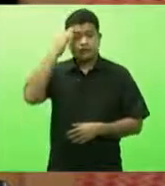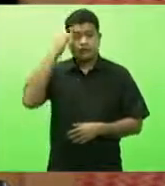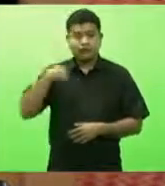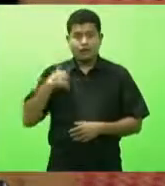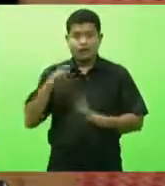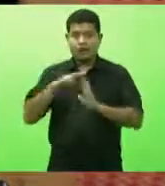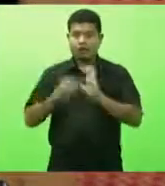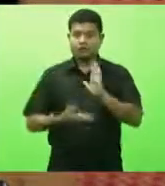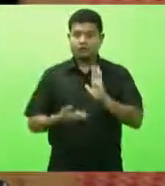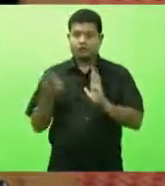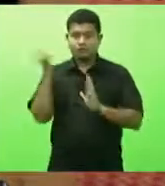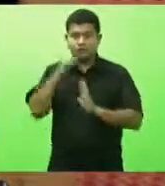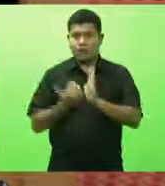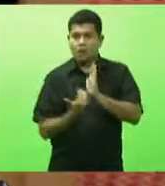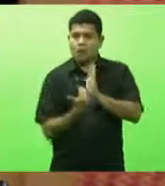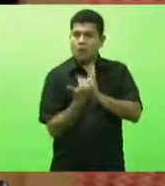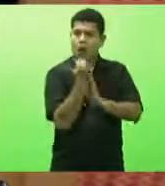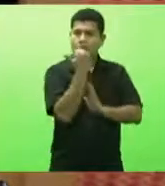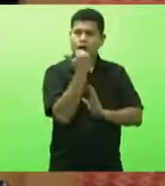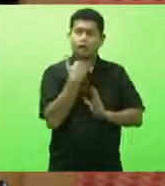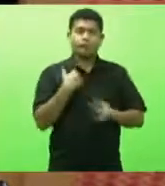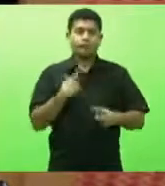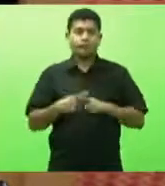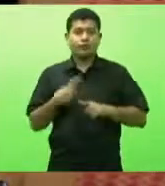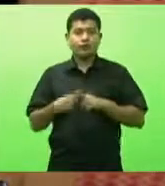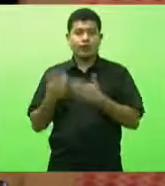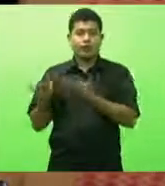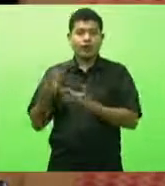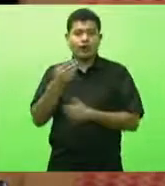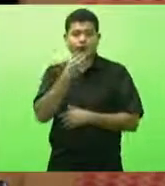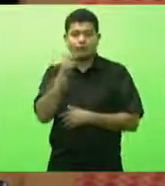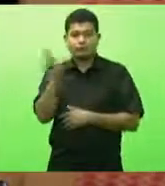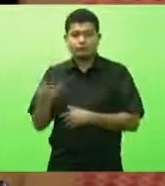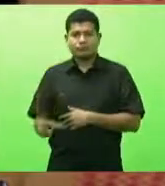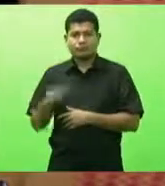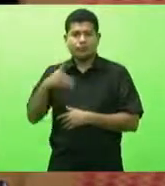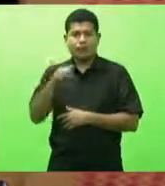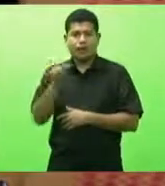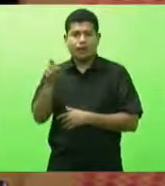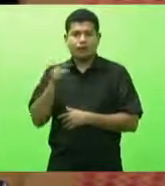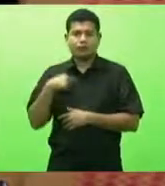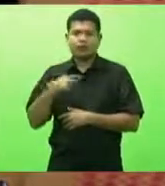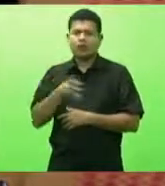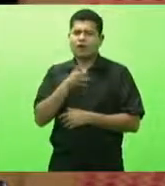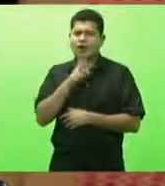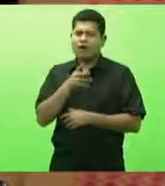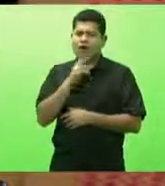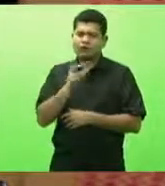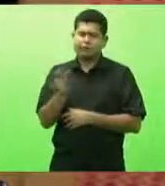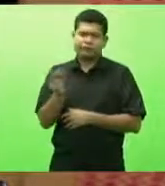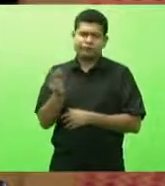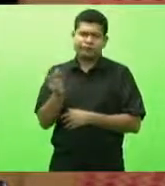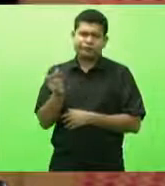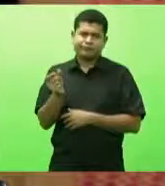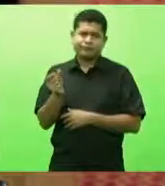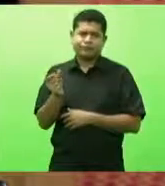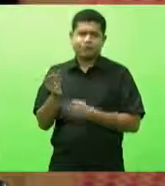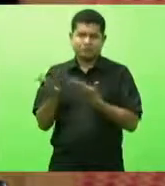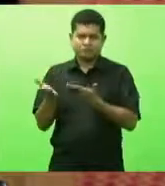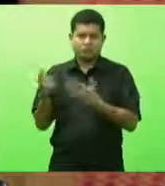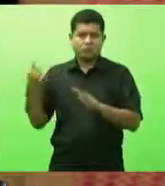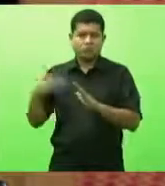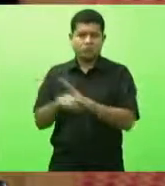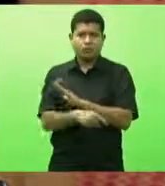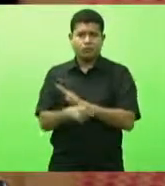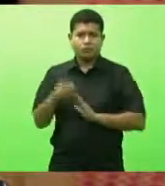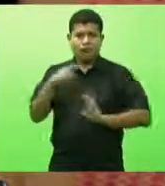salto, até porque o Max conhecia e conhece de muito da regulação para